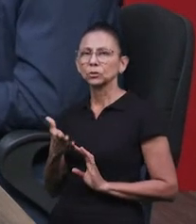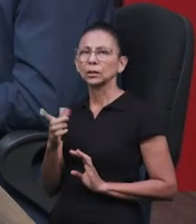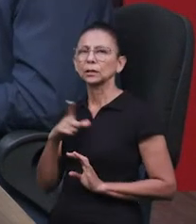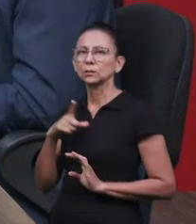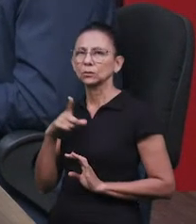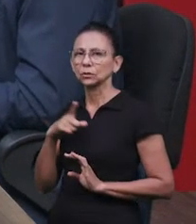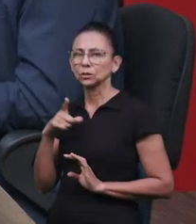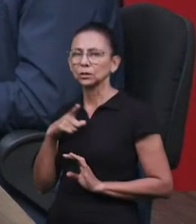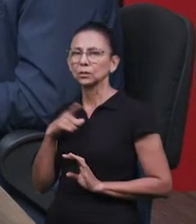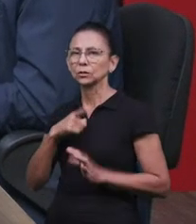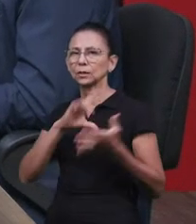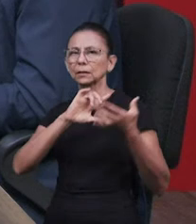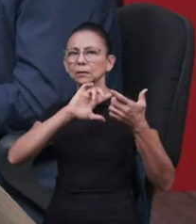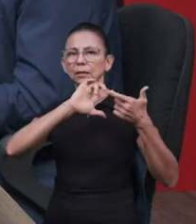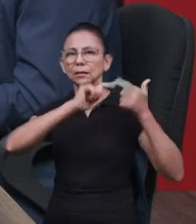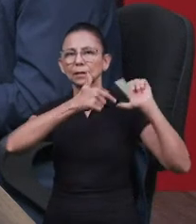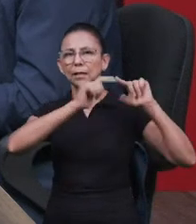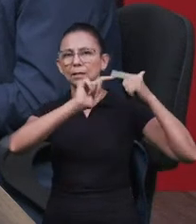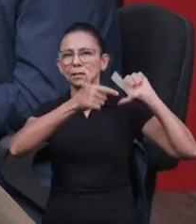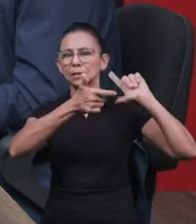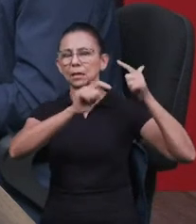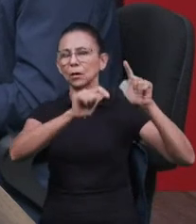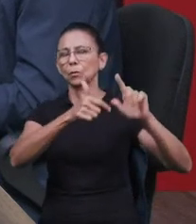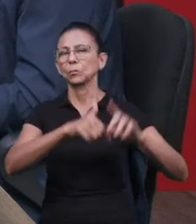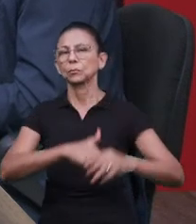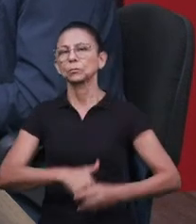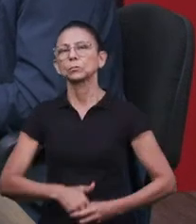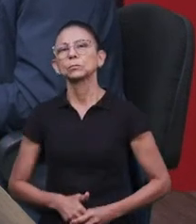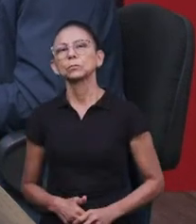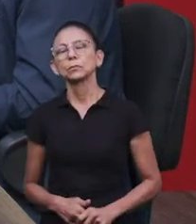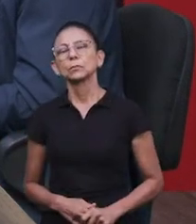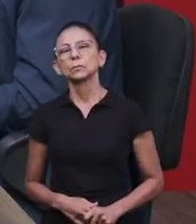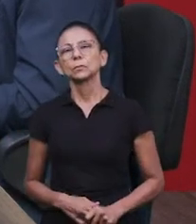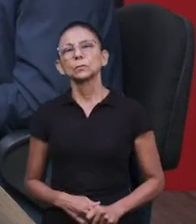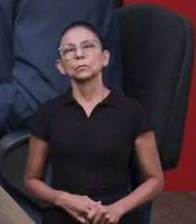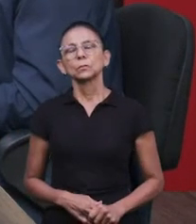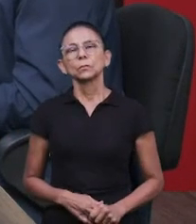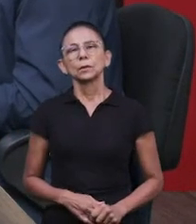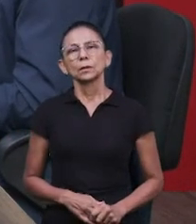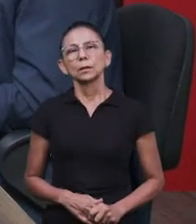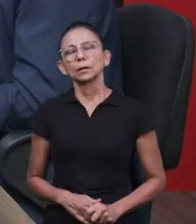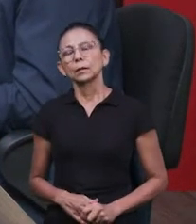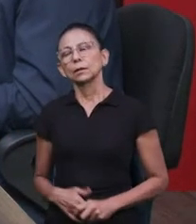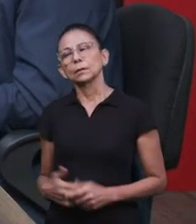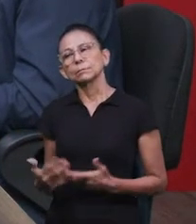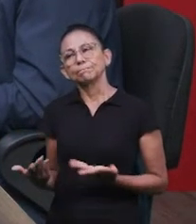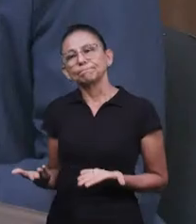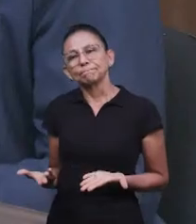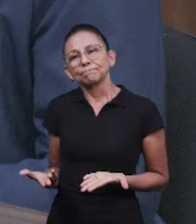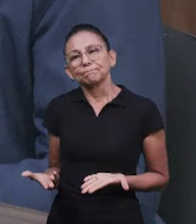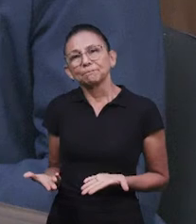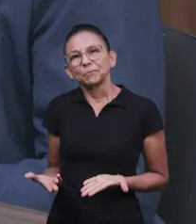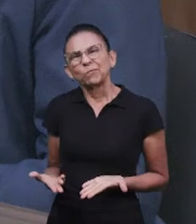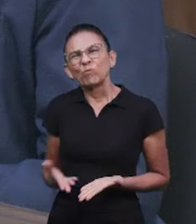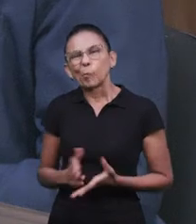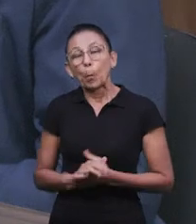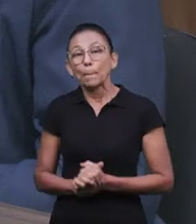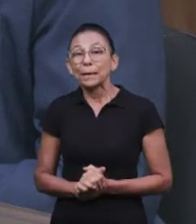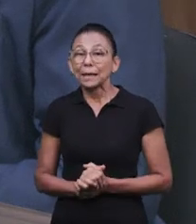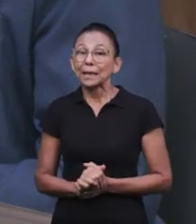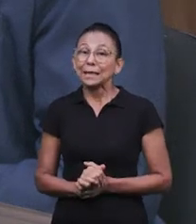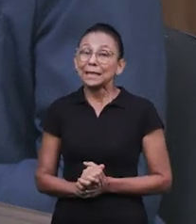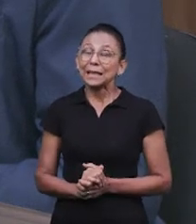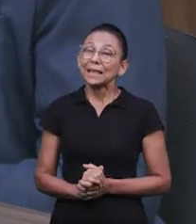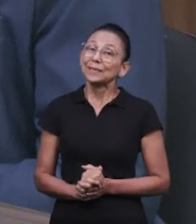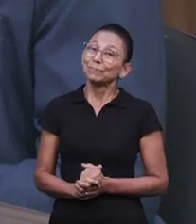novembro. Exatamente, 31 de novembro. E essa comemoração, nesse dia que, parece ou não, mas acaba coincidindo